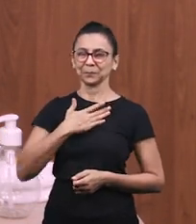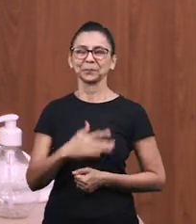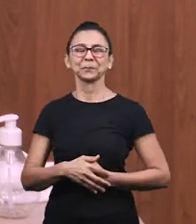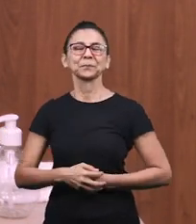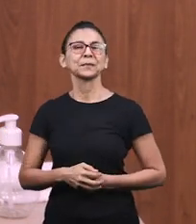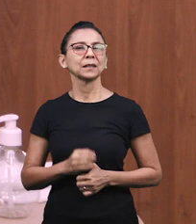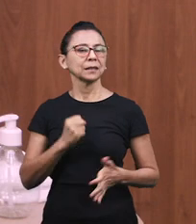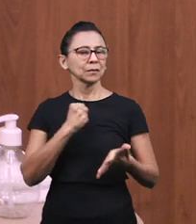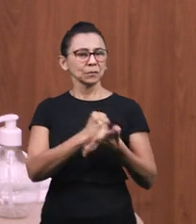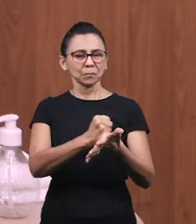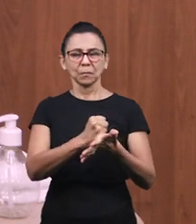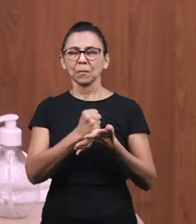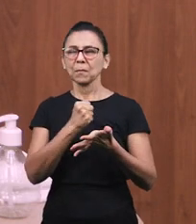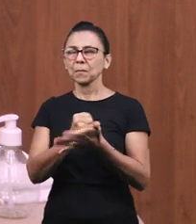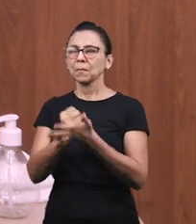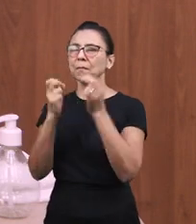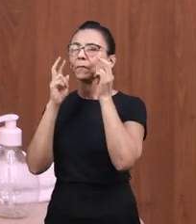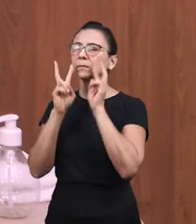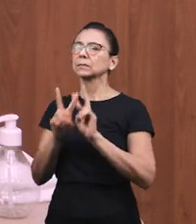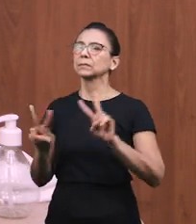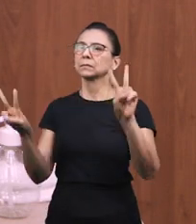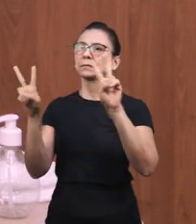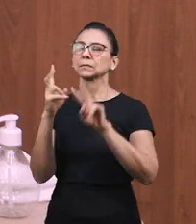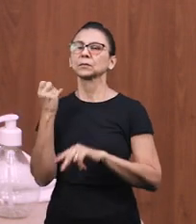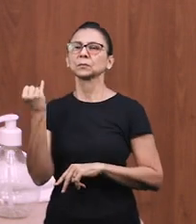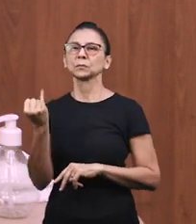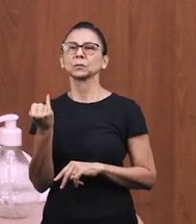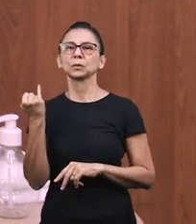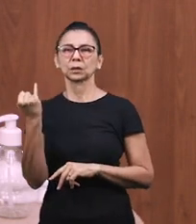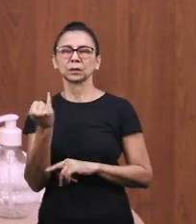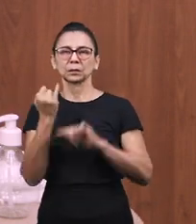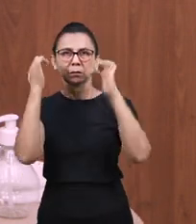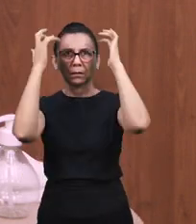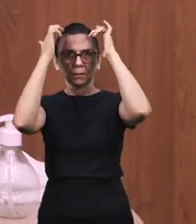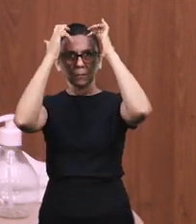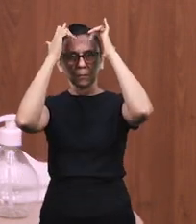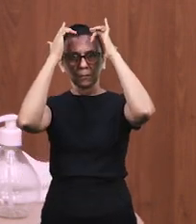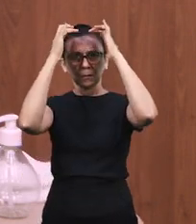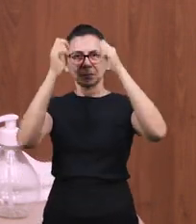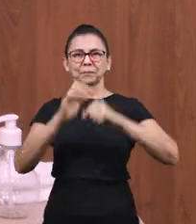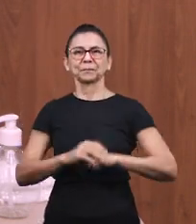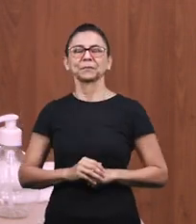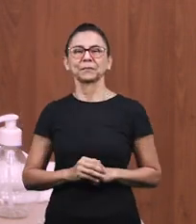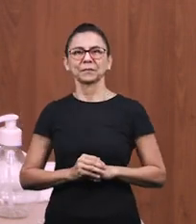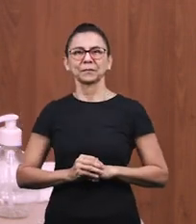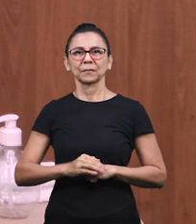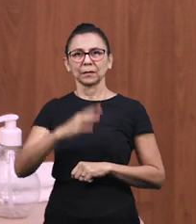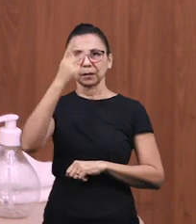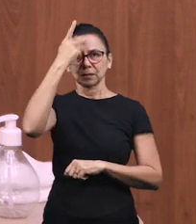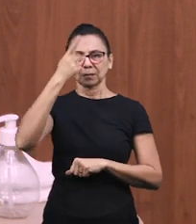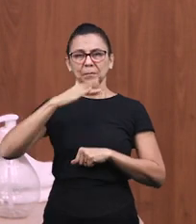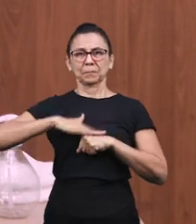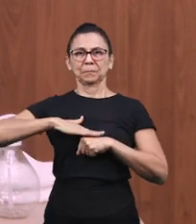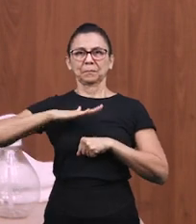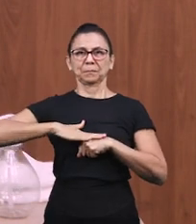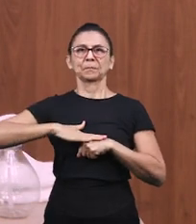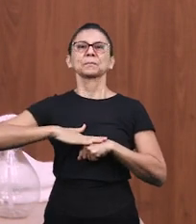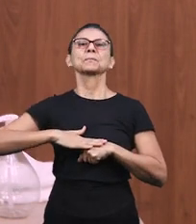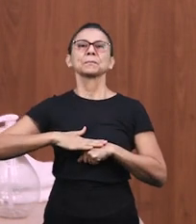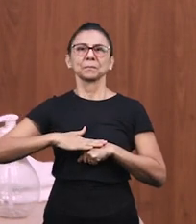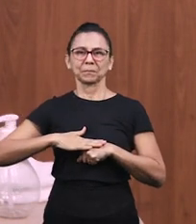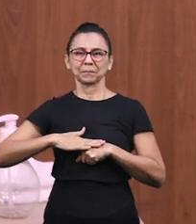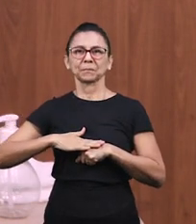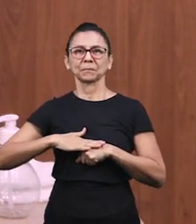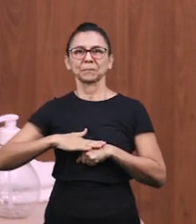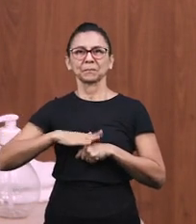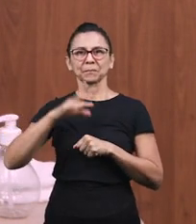Todo suporte visual é de extrema importância para o desenvolvimento da autonomia e independência da